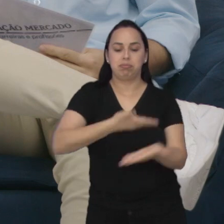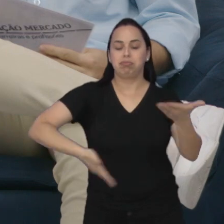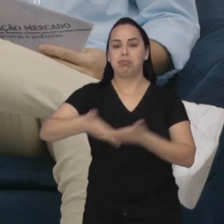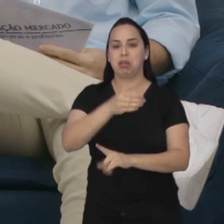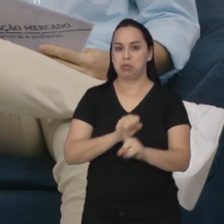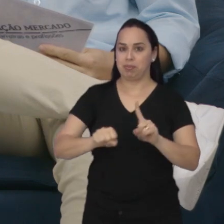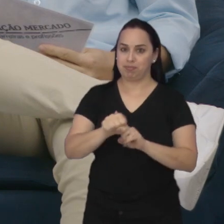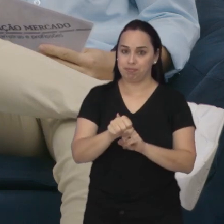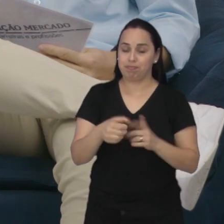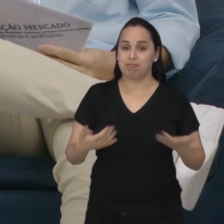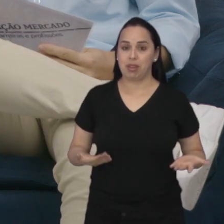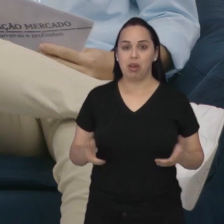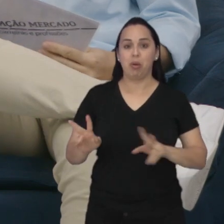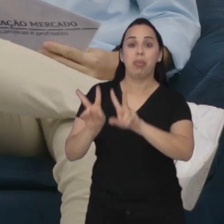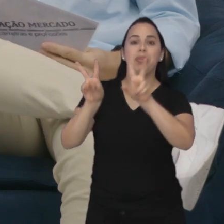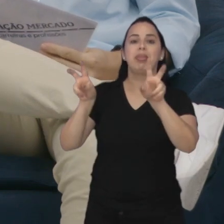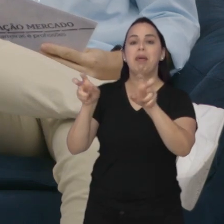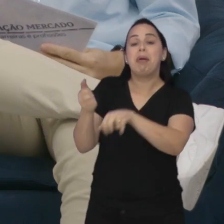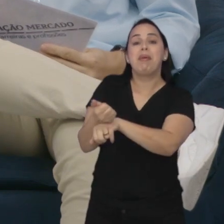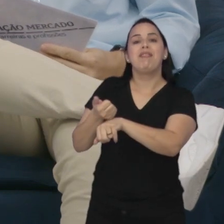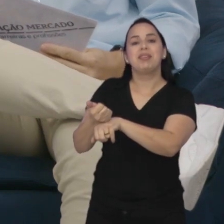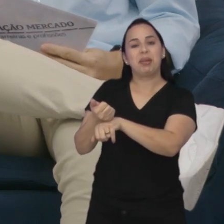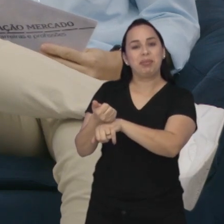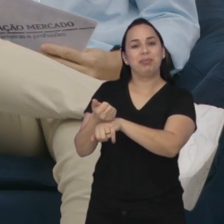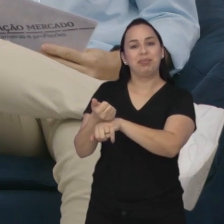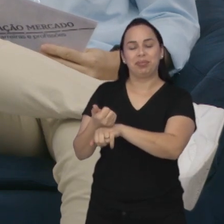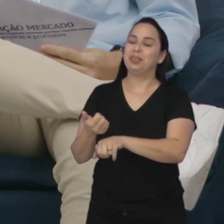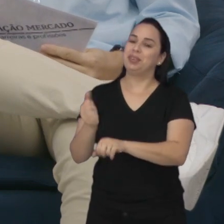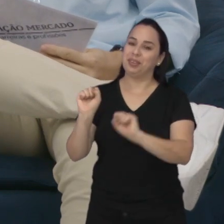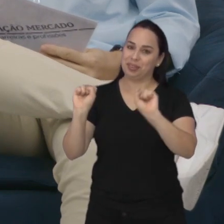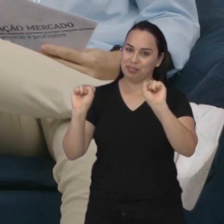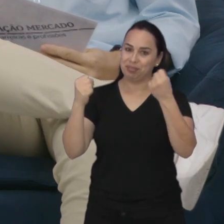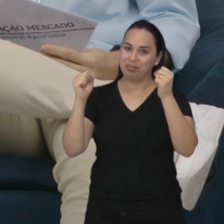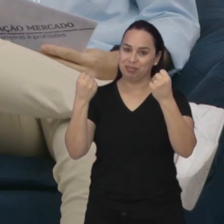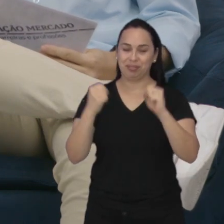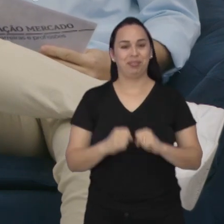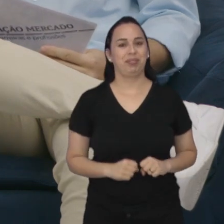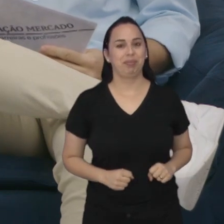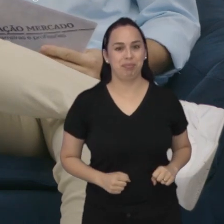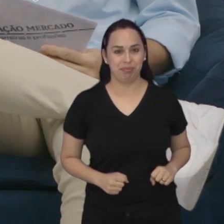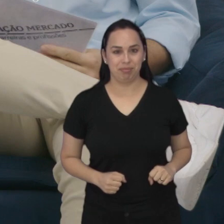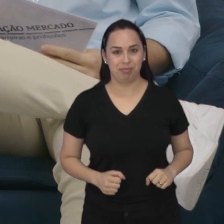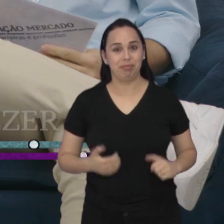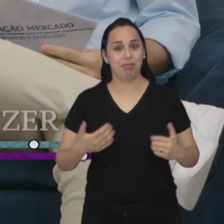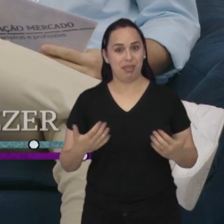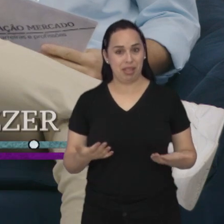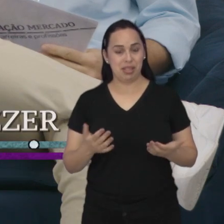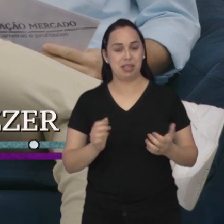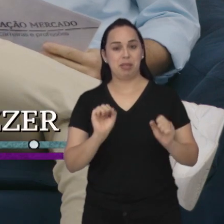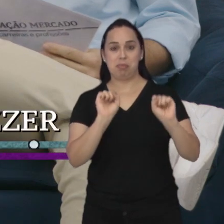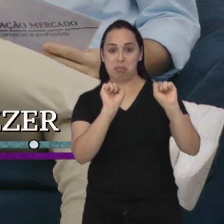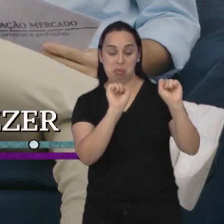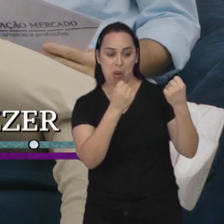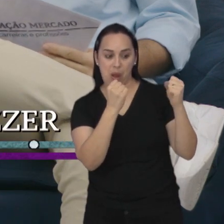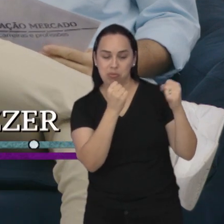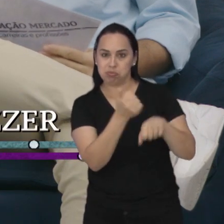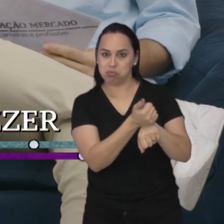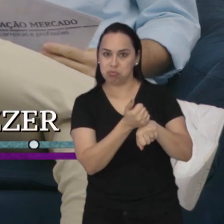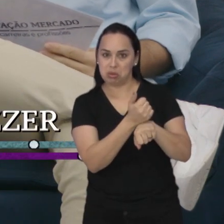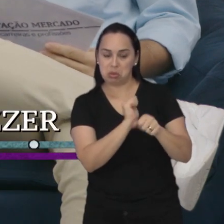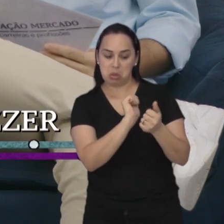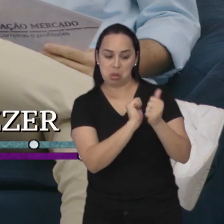social das pessoas. Estamos falando do profissional de educação física. Esse profissional, por meio de práticas